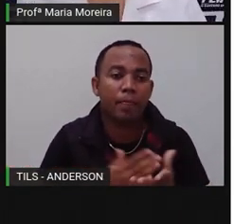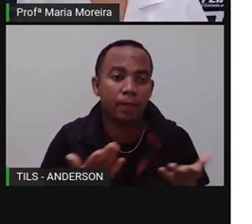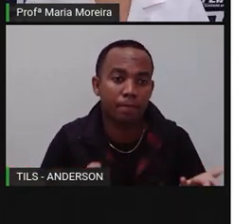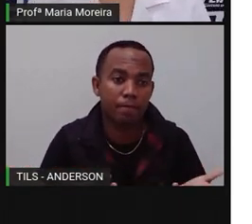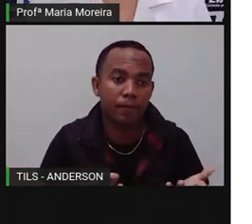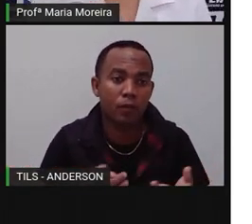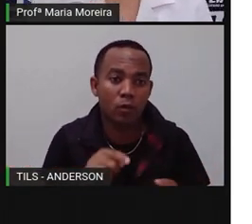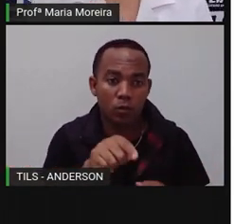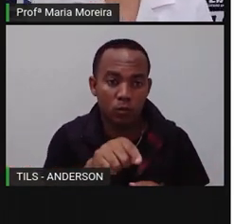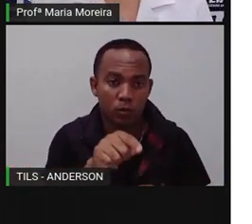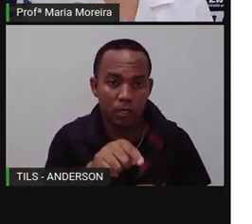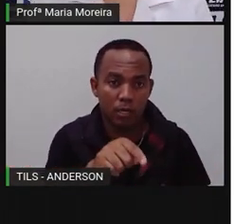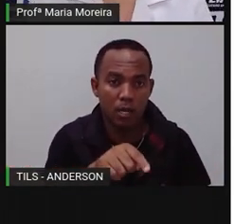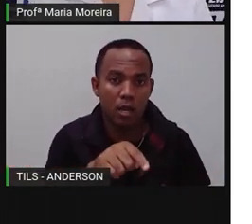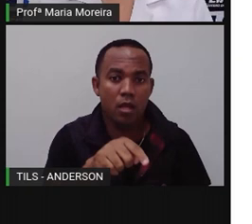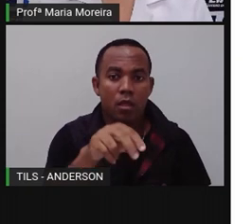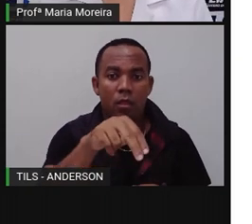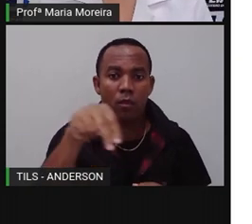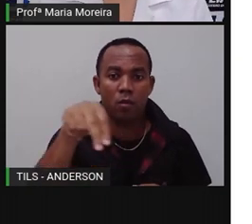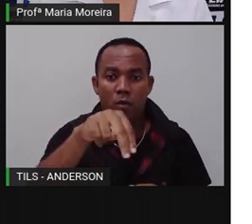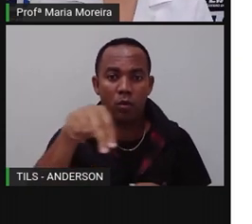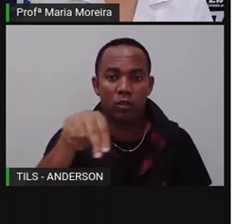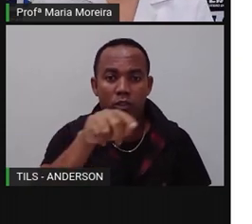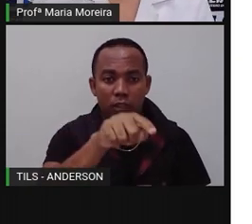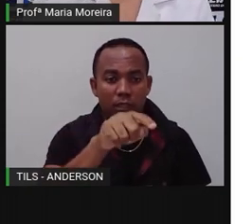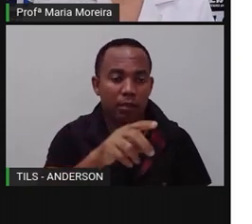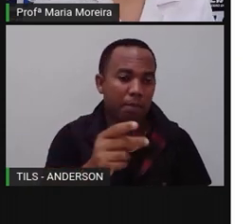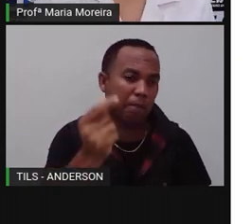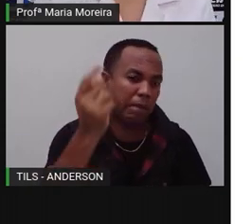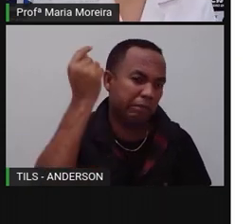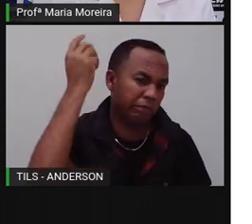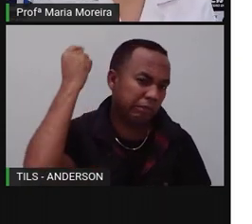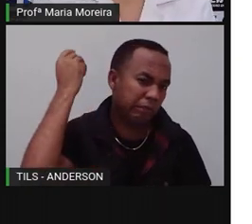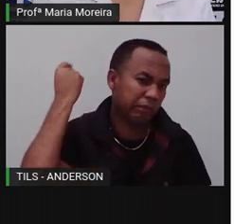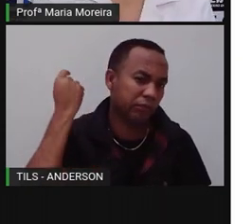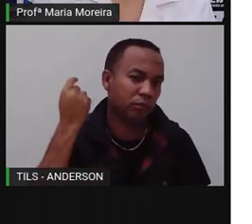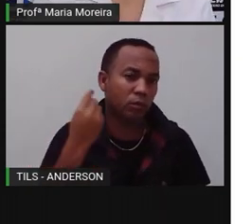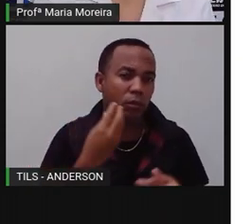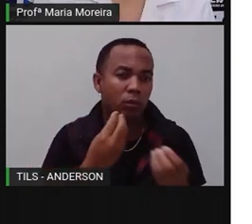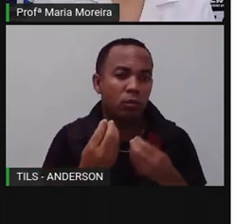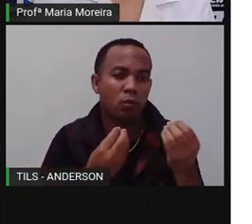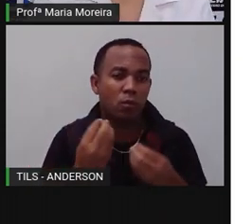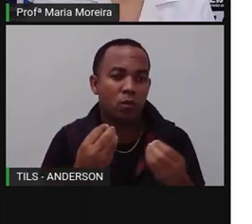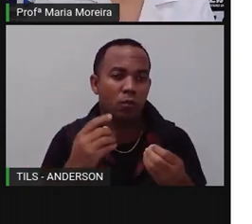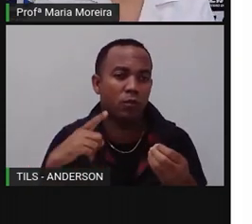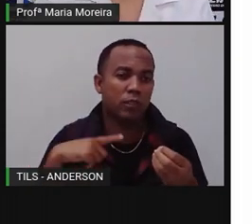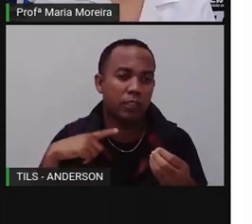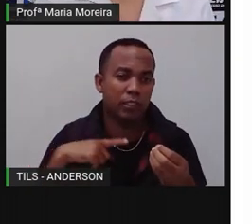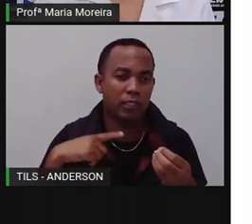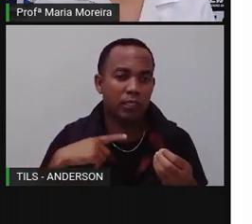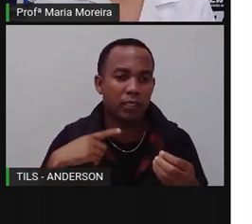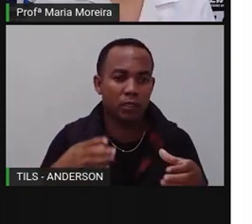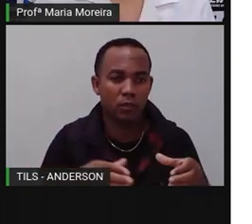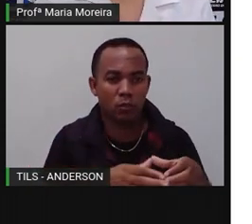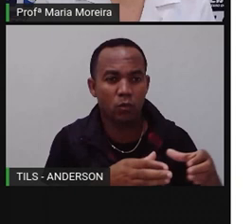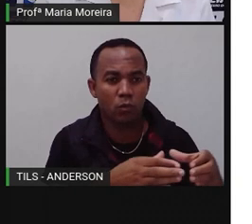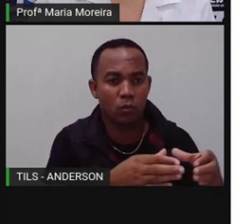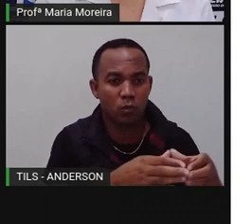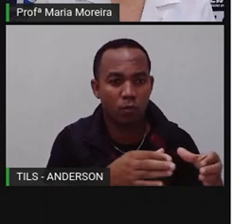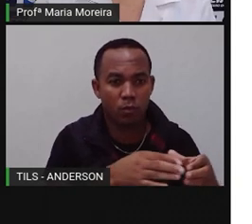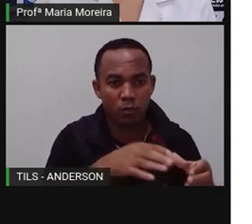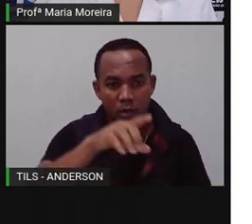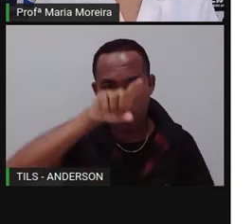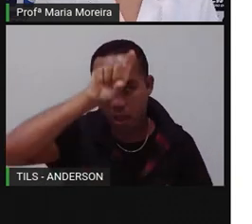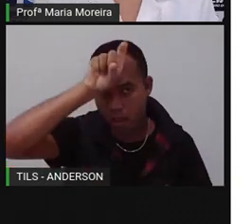norte do continente, né? Seja a mais antiga do mundo, na qual se estabeleceram os povos egípcios,